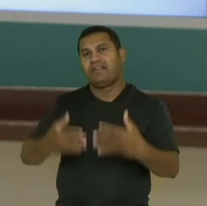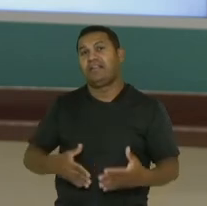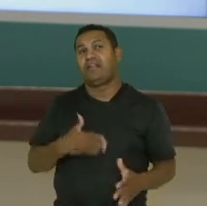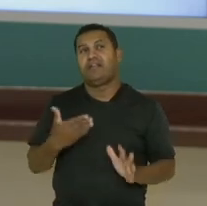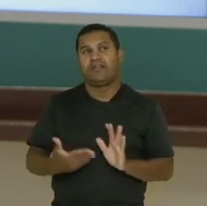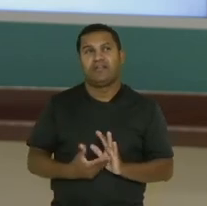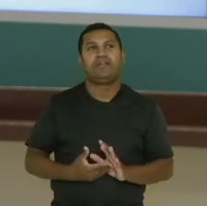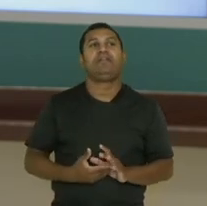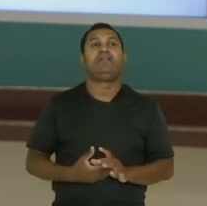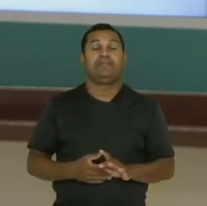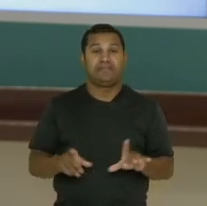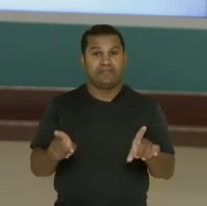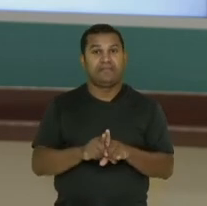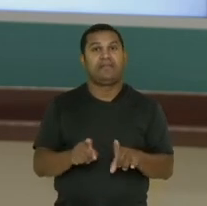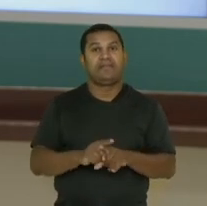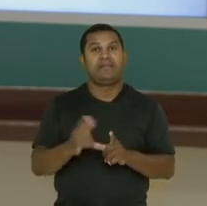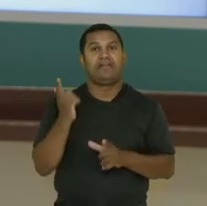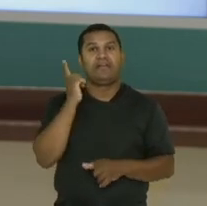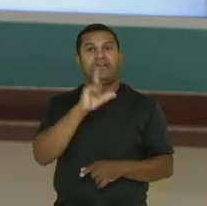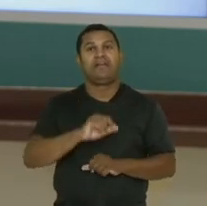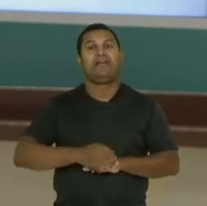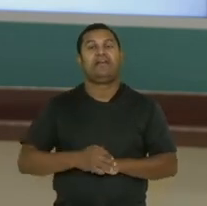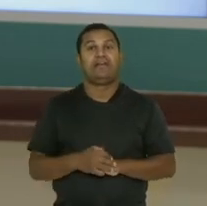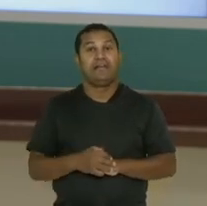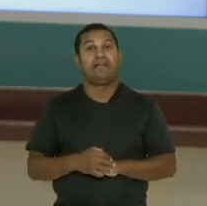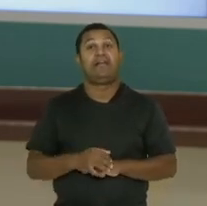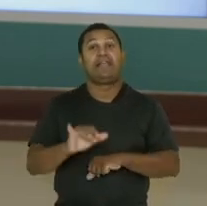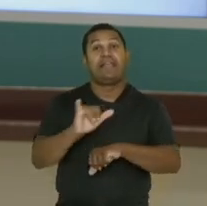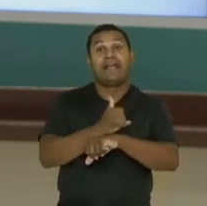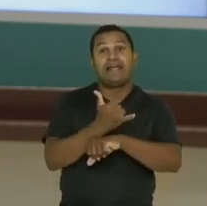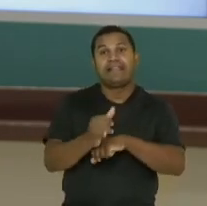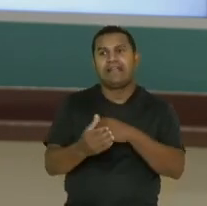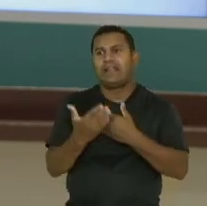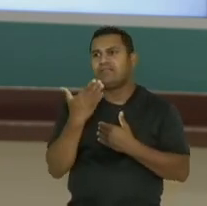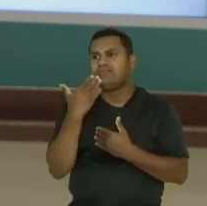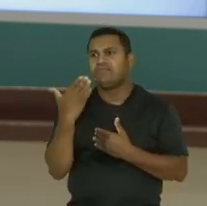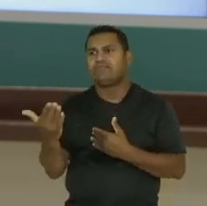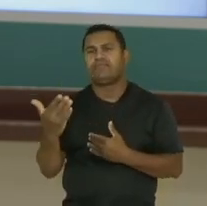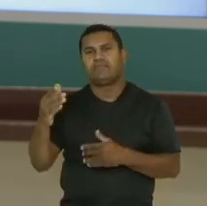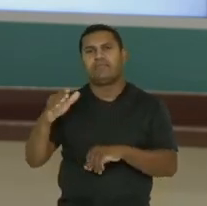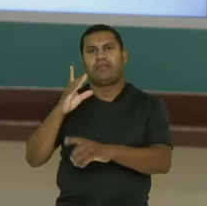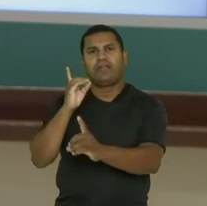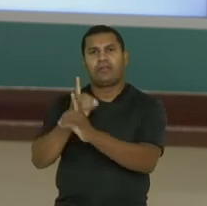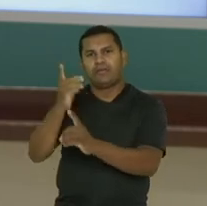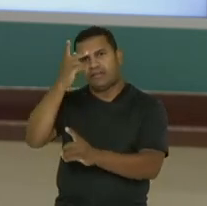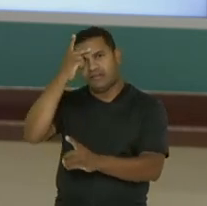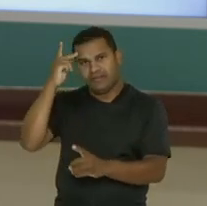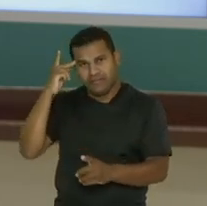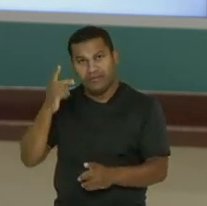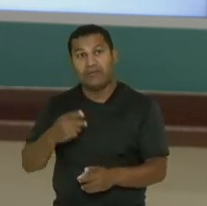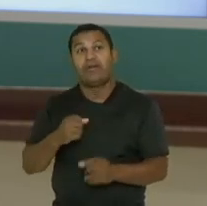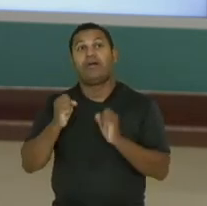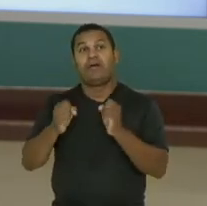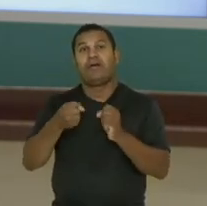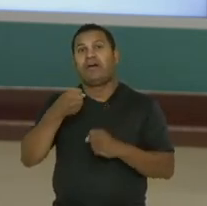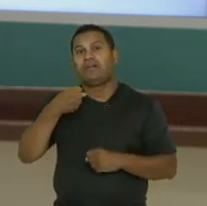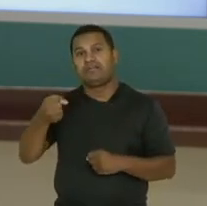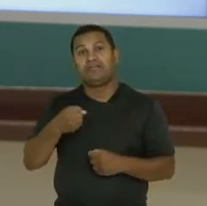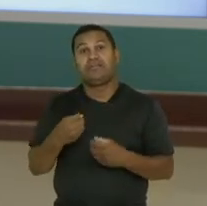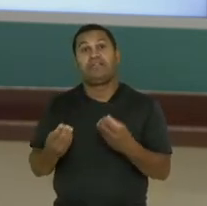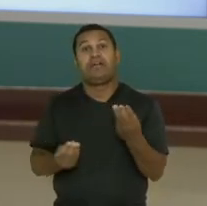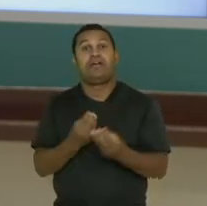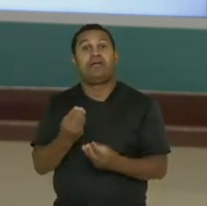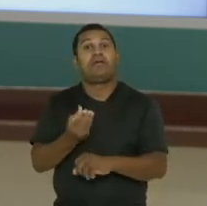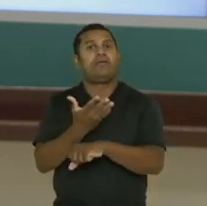de vários instrumentos ali. E tem a técnica de abordagem, gente, certo? Você tem que treinar as pessoas que vão entrevistar, ok?